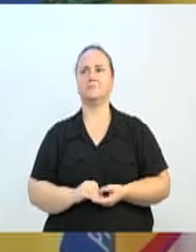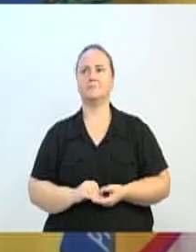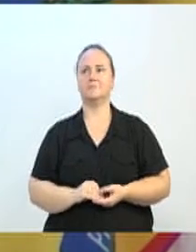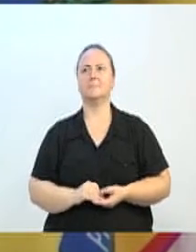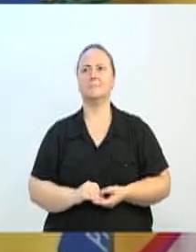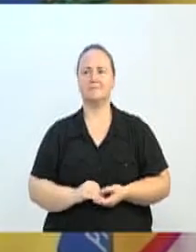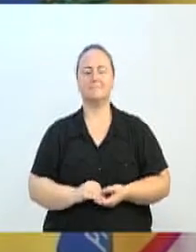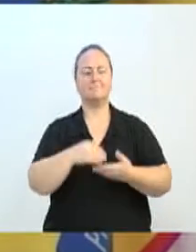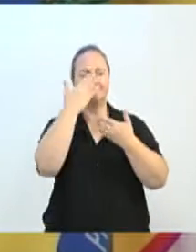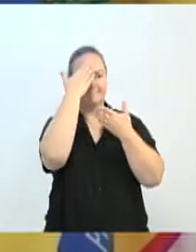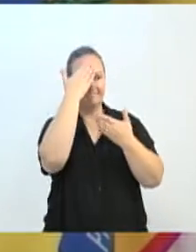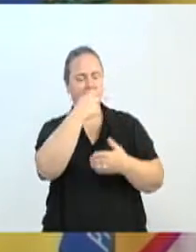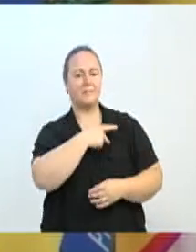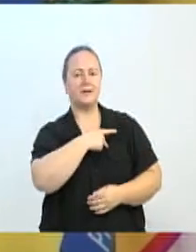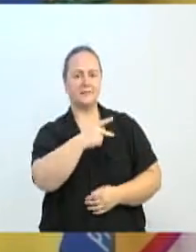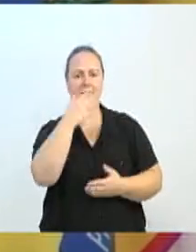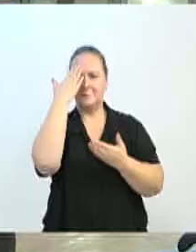Obrigado, presidente. Obrigado a todos os vereadores. Obrigado vereadores.